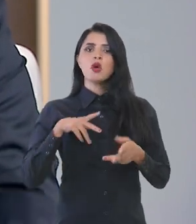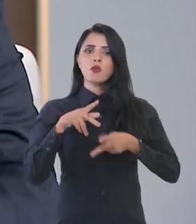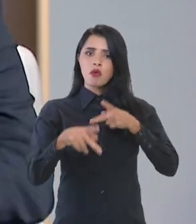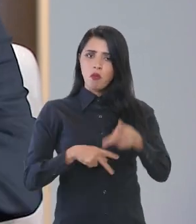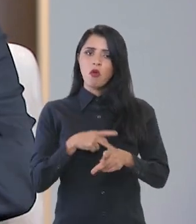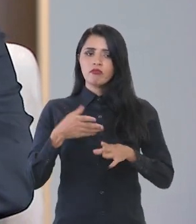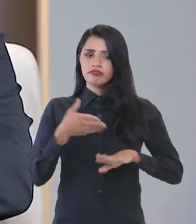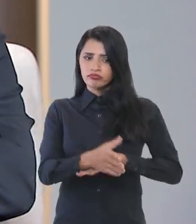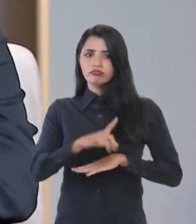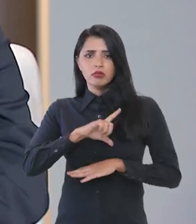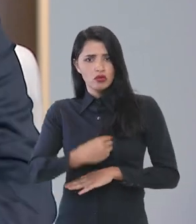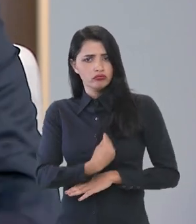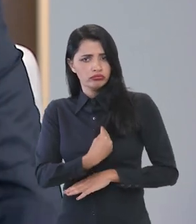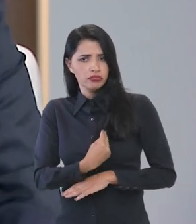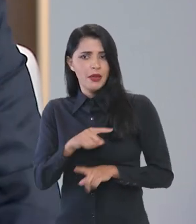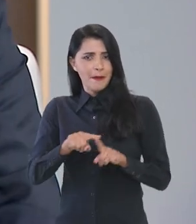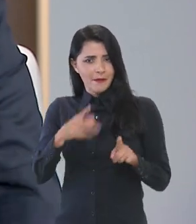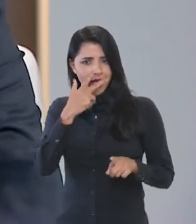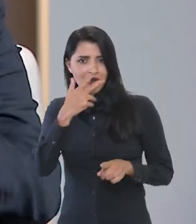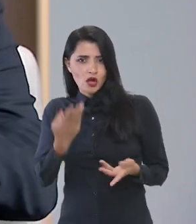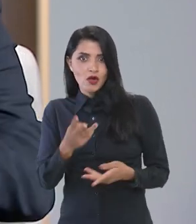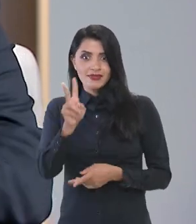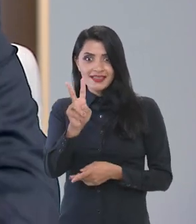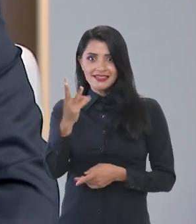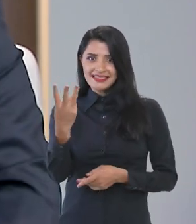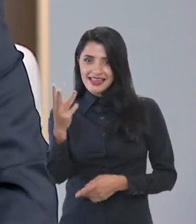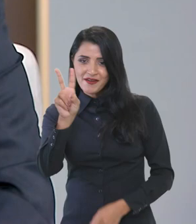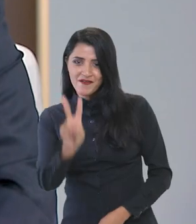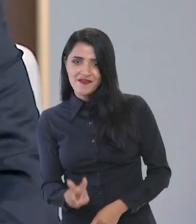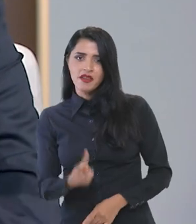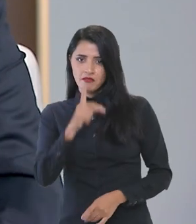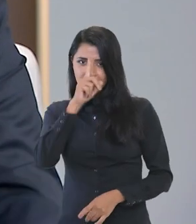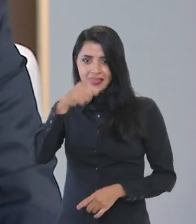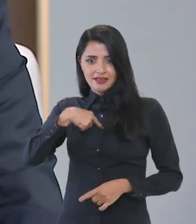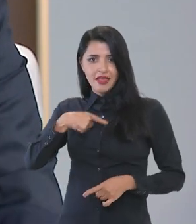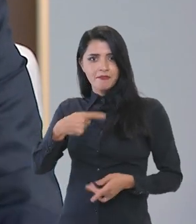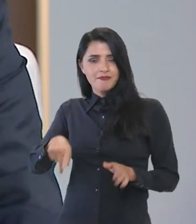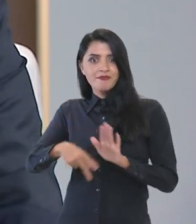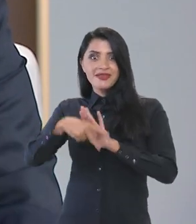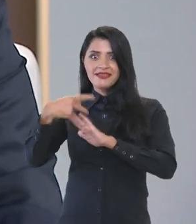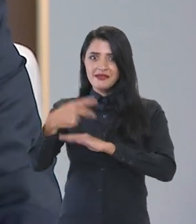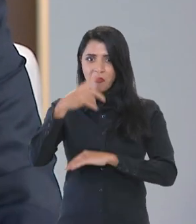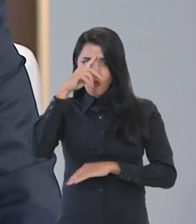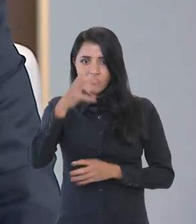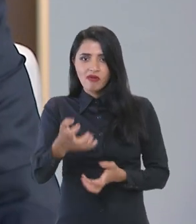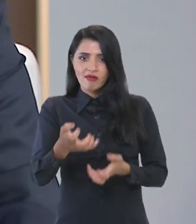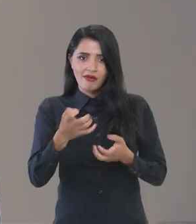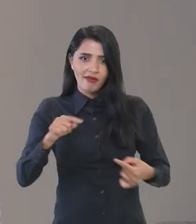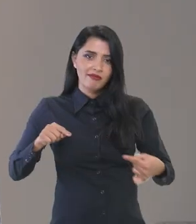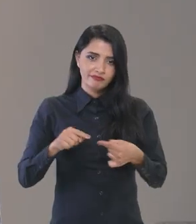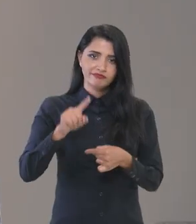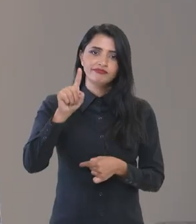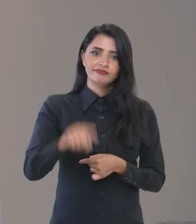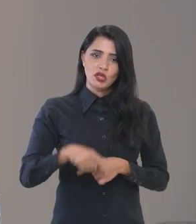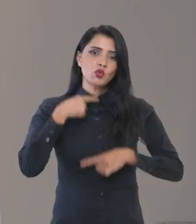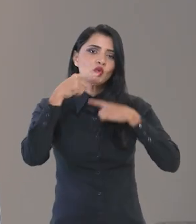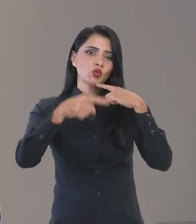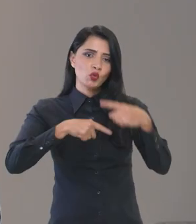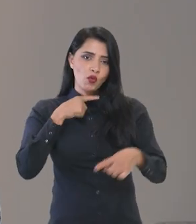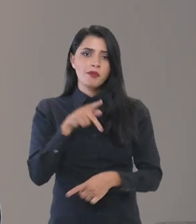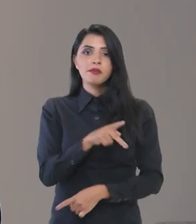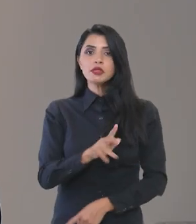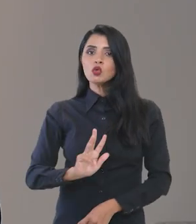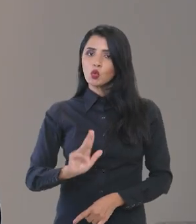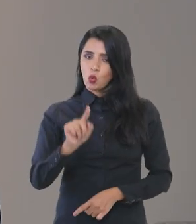muito presente e parece que agora, nesse terceiro mandato, é uma palavra de ordem no governo federal, né, secretário? Não tem dúvida. O presidente Lula,